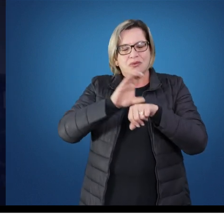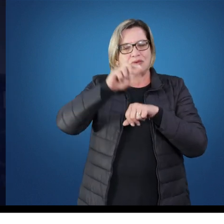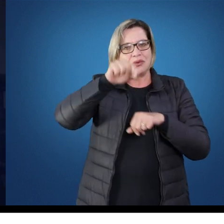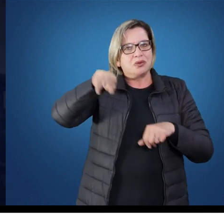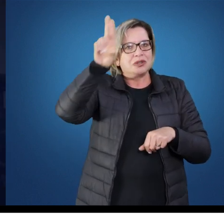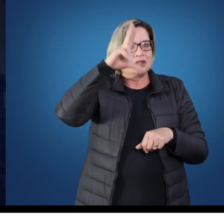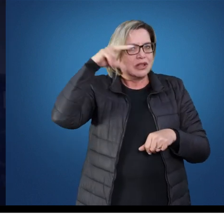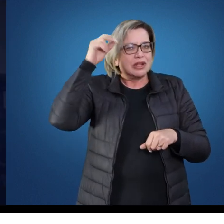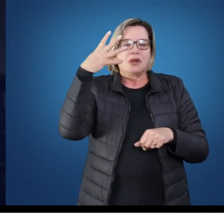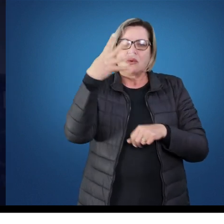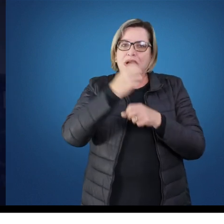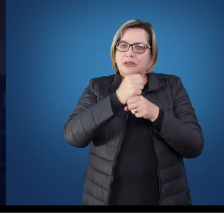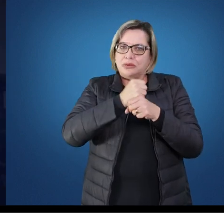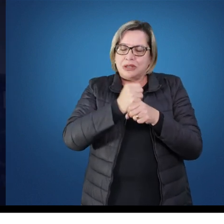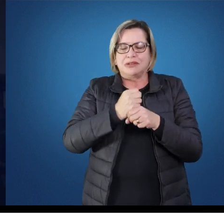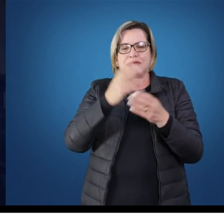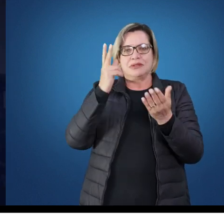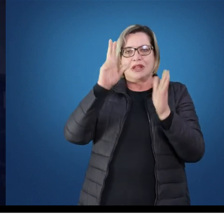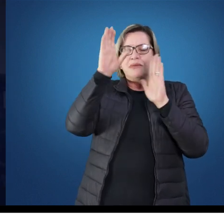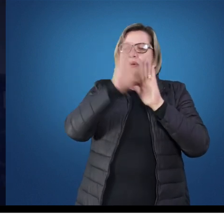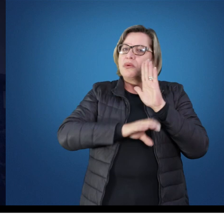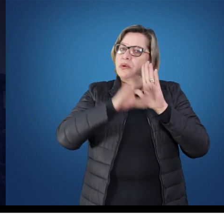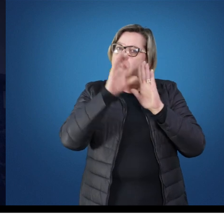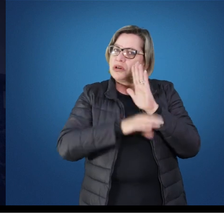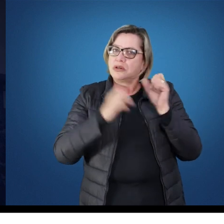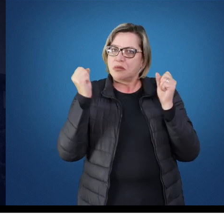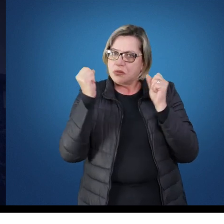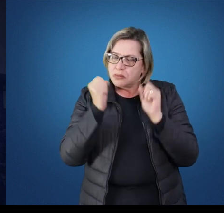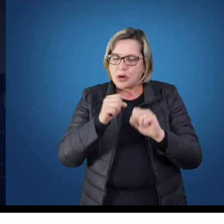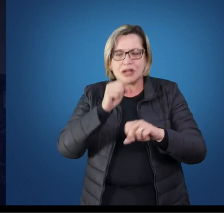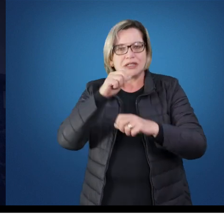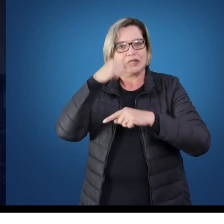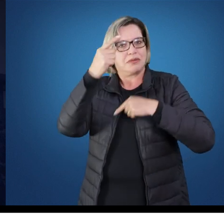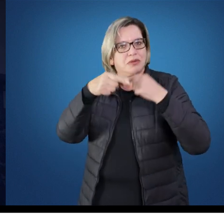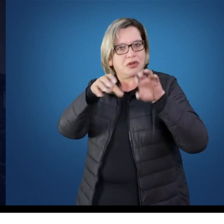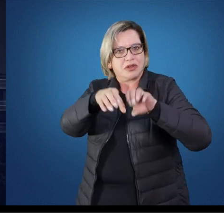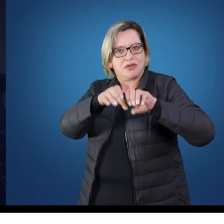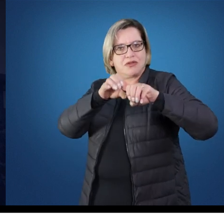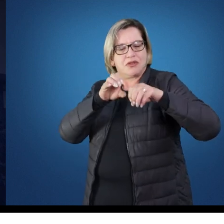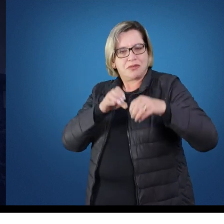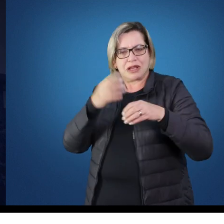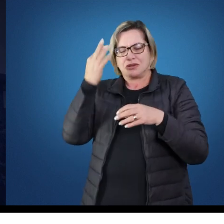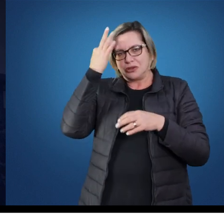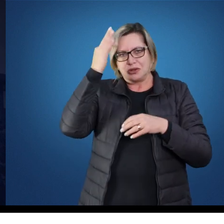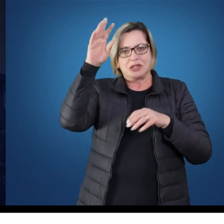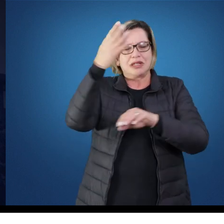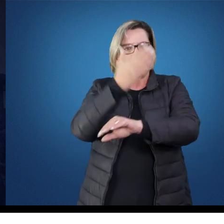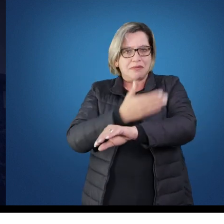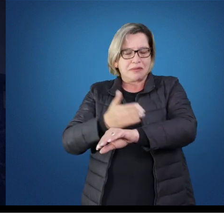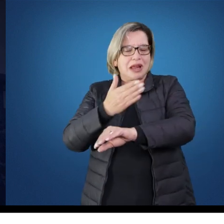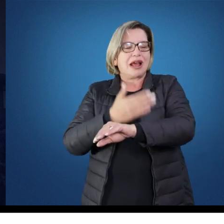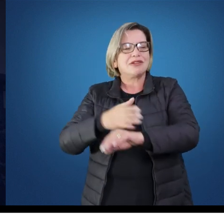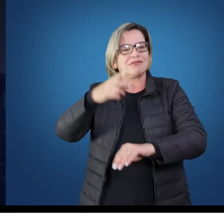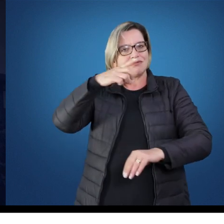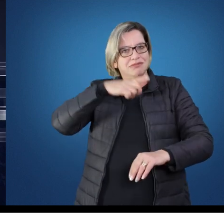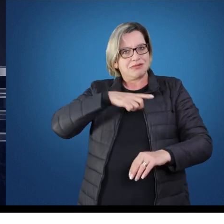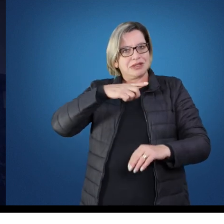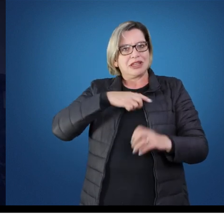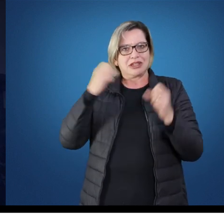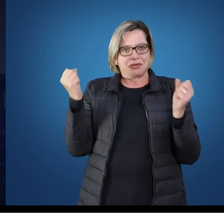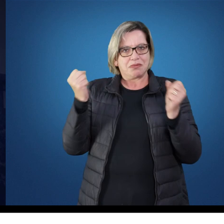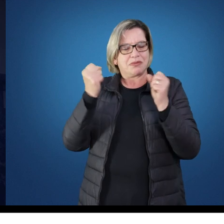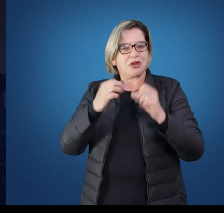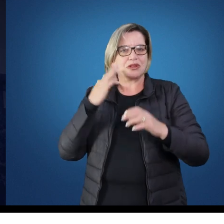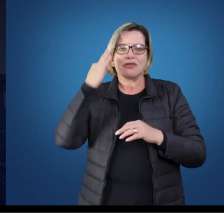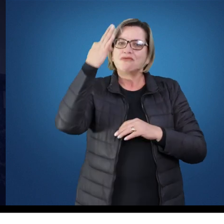Unicentro tem duração de quatro anos e o seu currículo habilita o estudante com a formação teórica e prática necessária para que ele possa